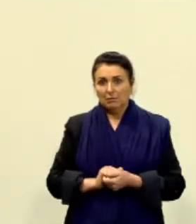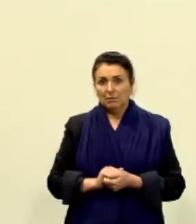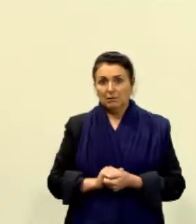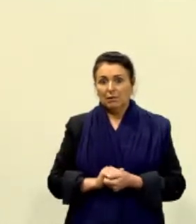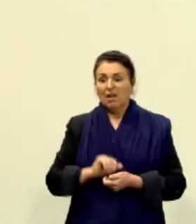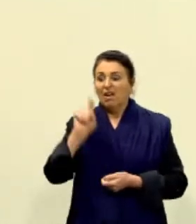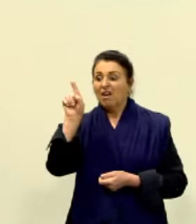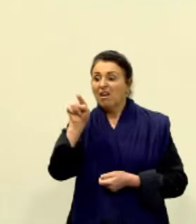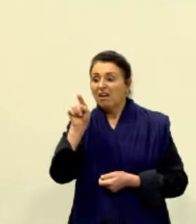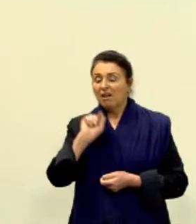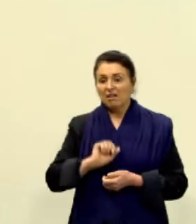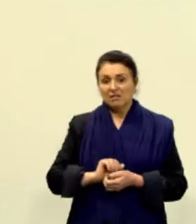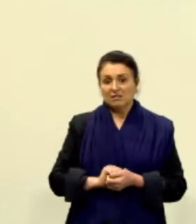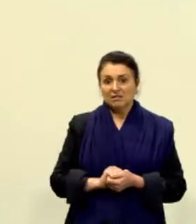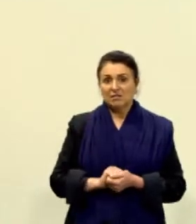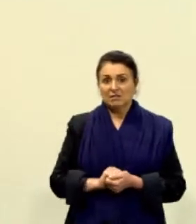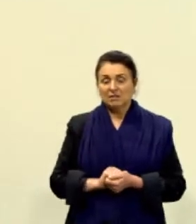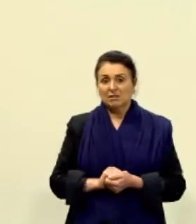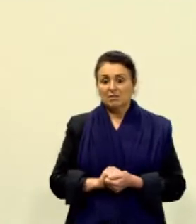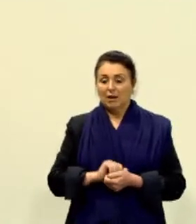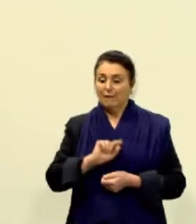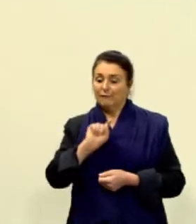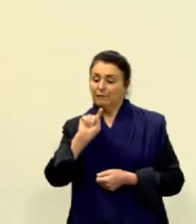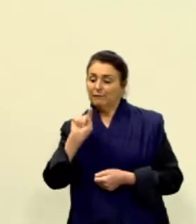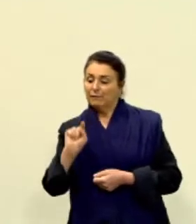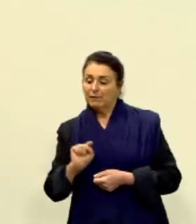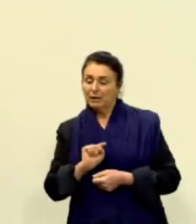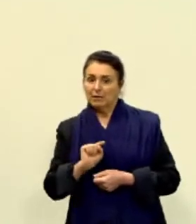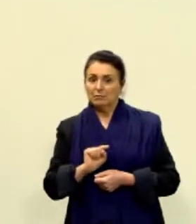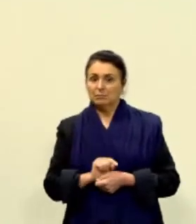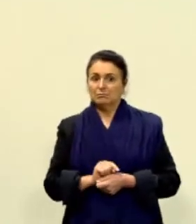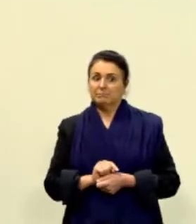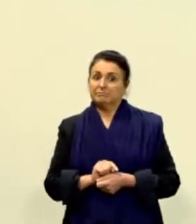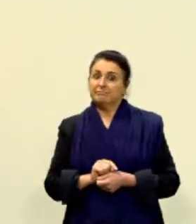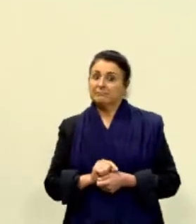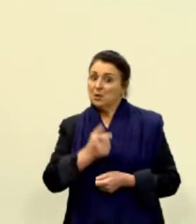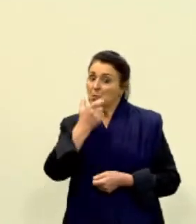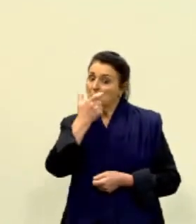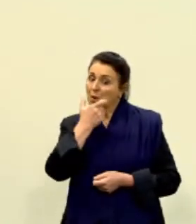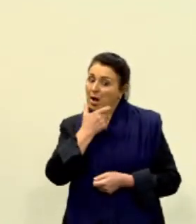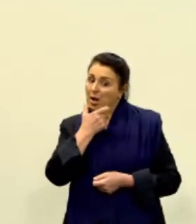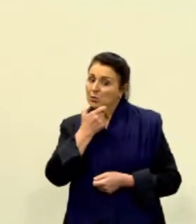é vírgula. Provavelmente